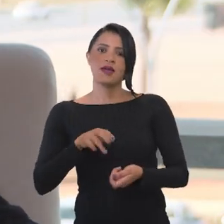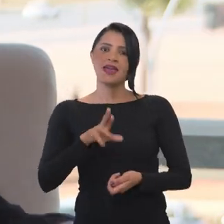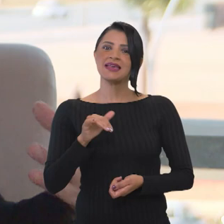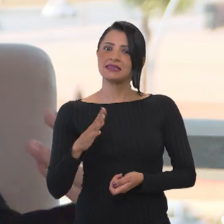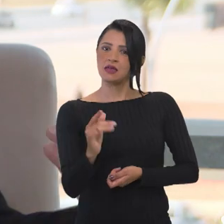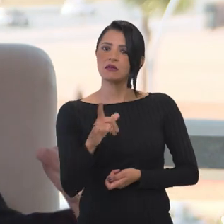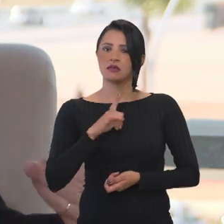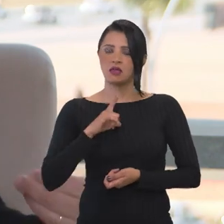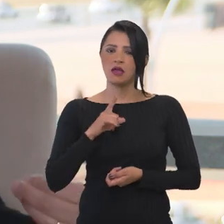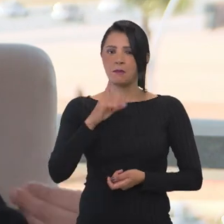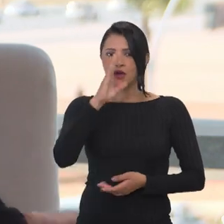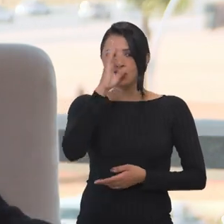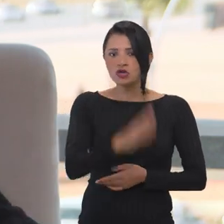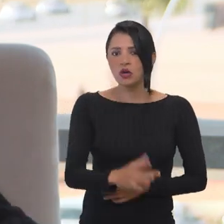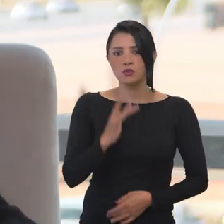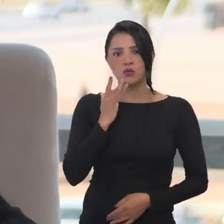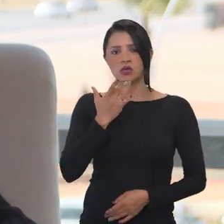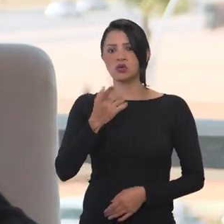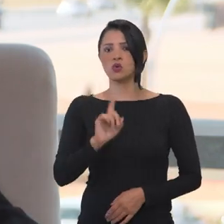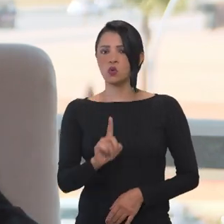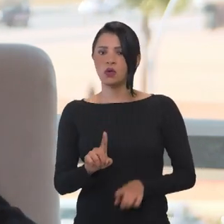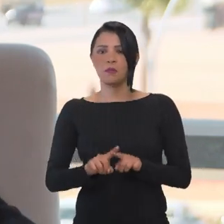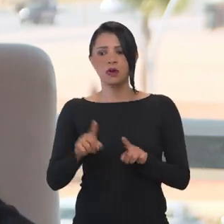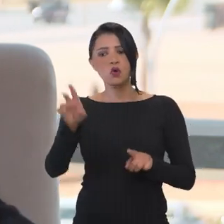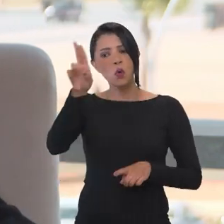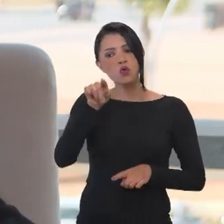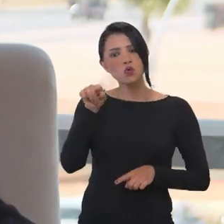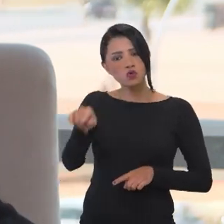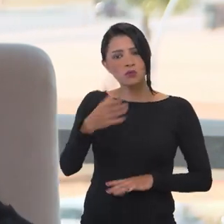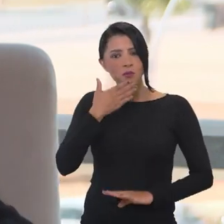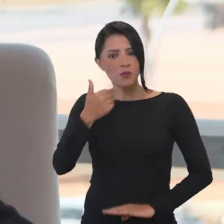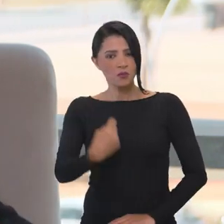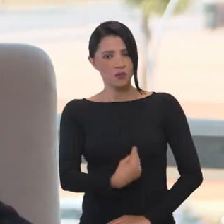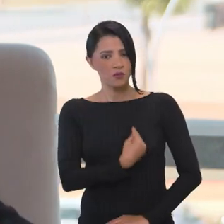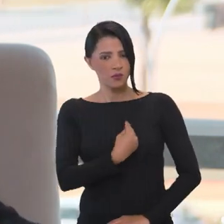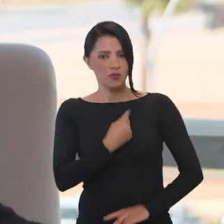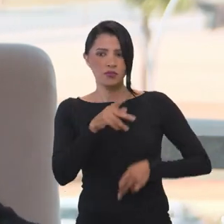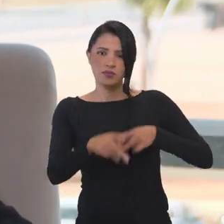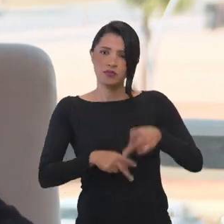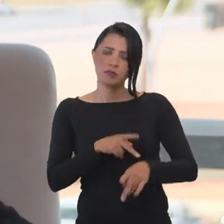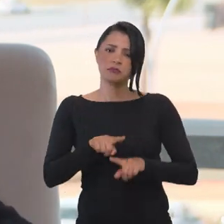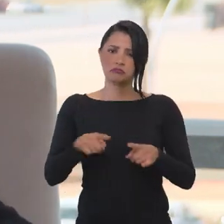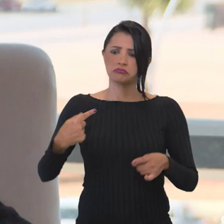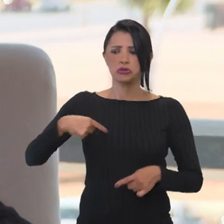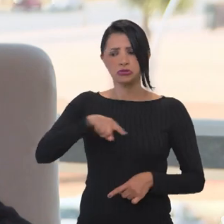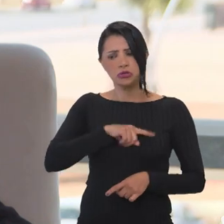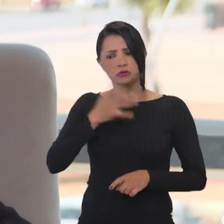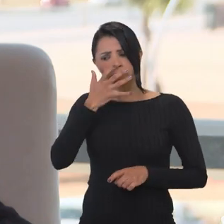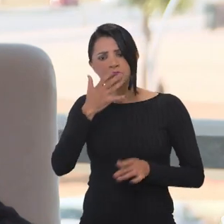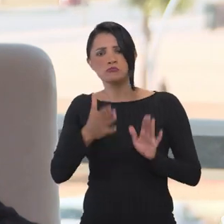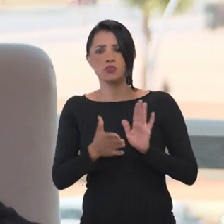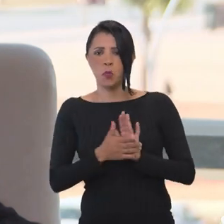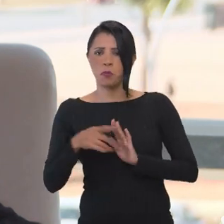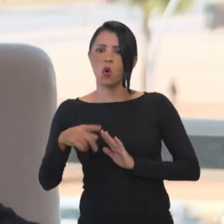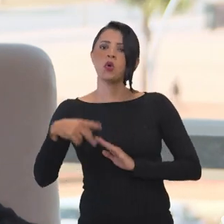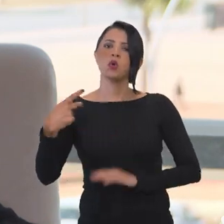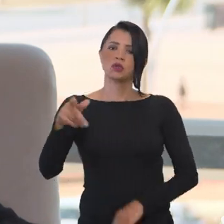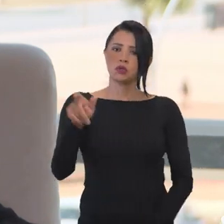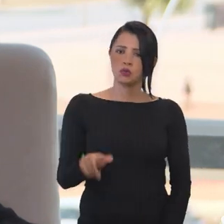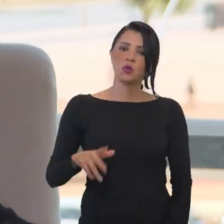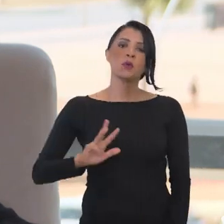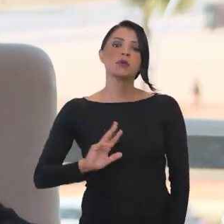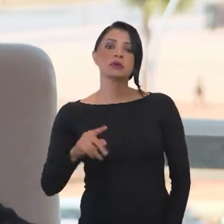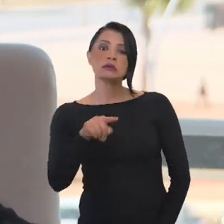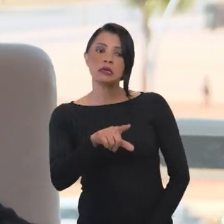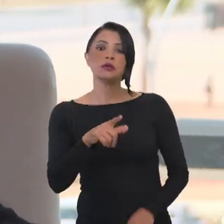não pela receita para ir direto para o cofre de tesouro, e sim como eu utilizo aquilo para melhorar a vida das pessoas. Então, a gente tem olhado muito, a preocupação muito do